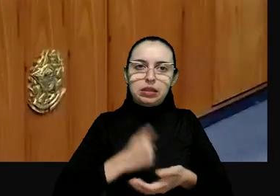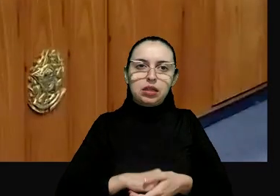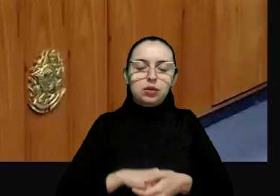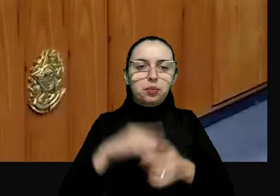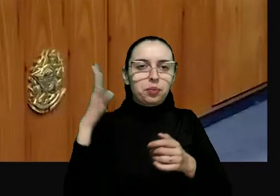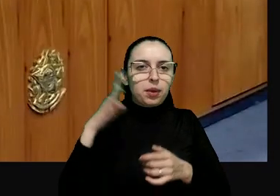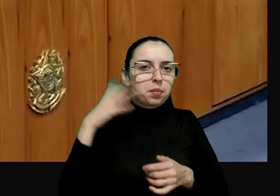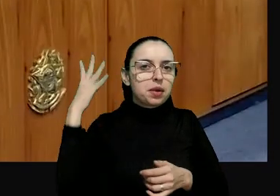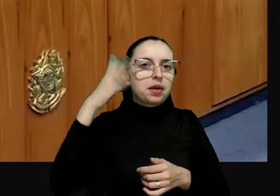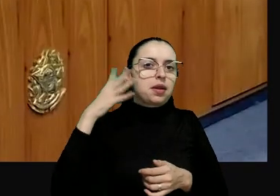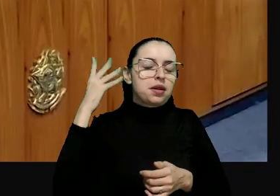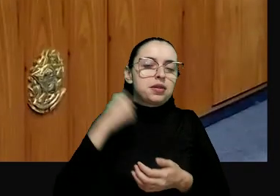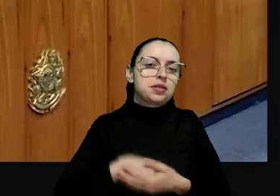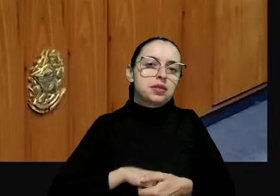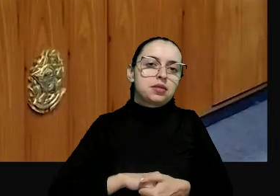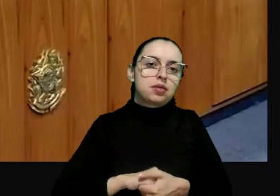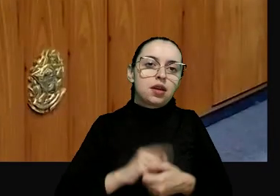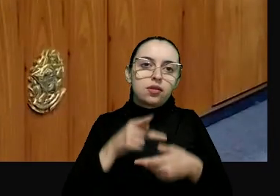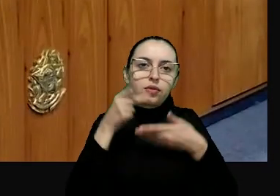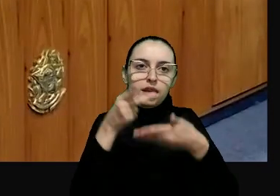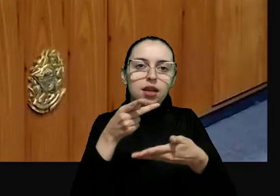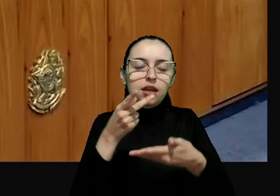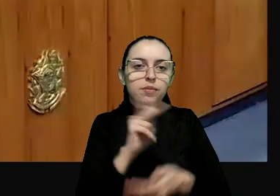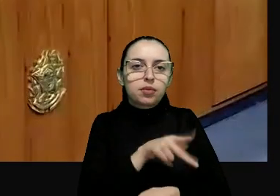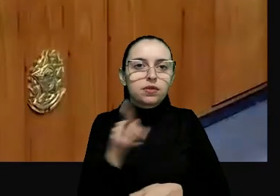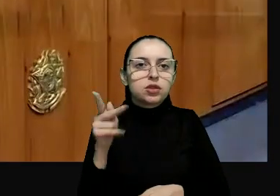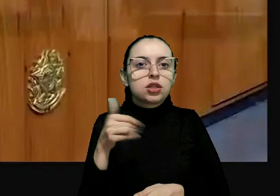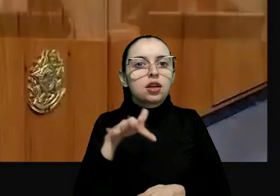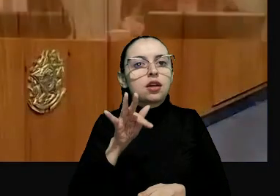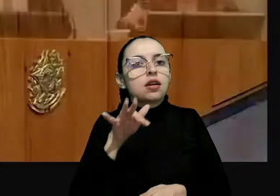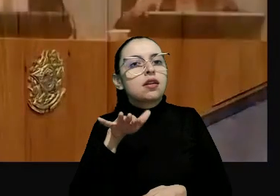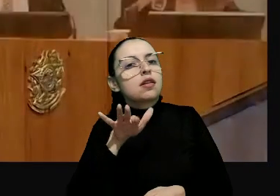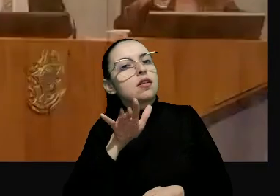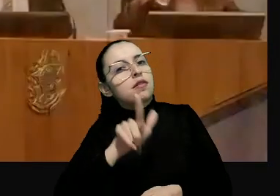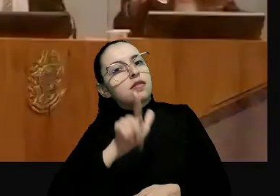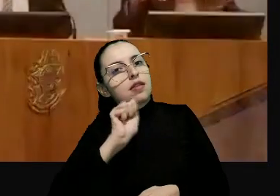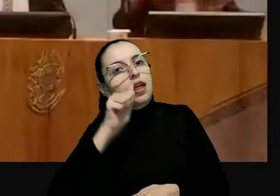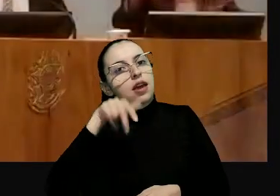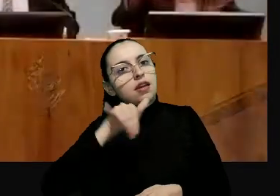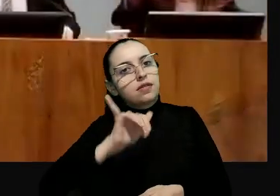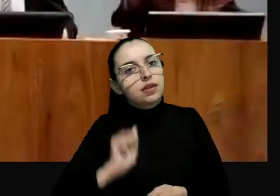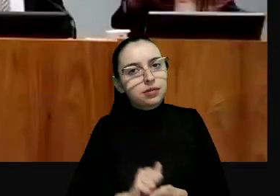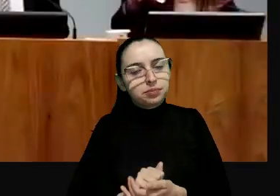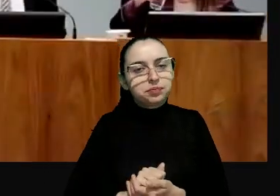palestra, passo a palavra à professora Flávia Filveza.